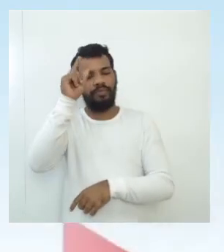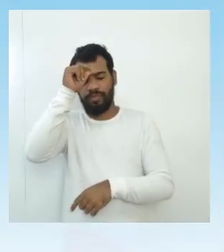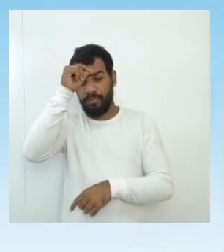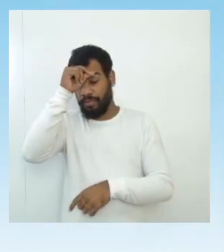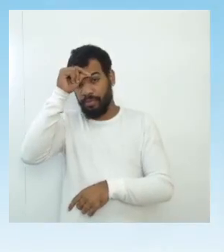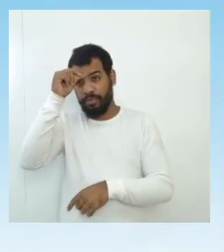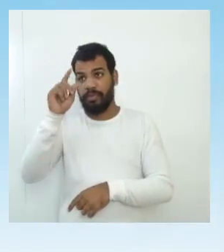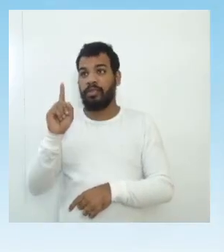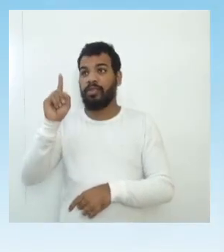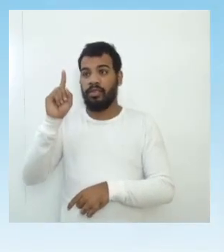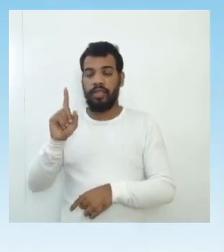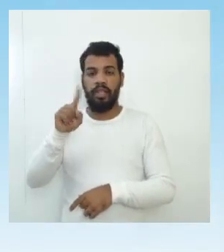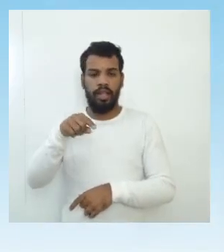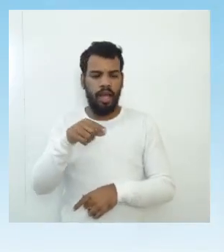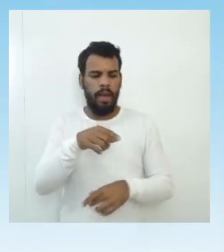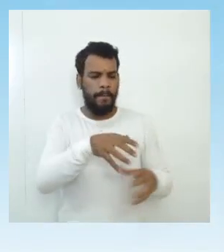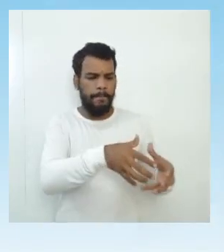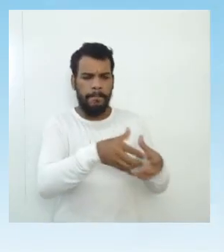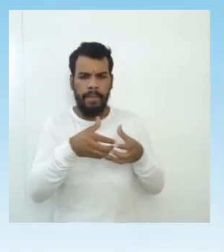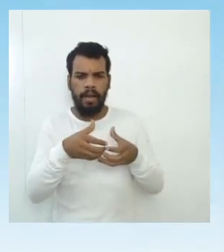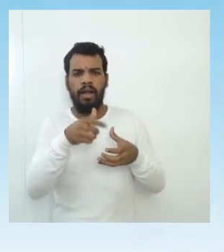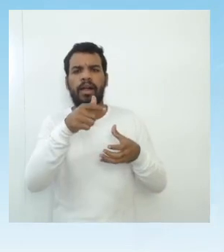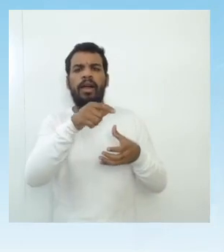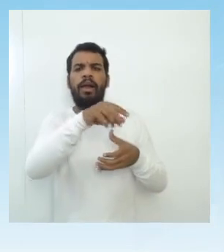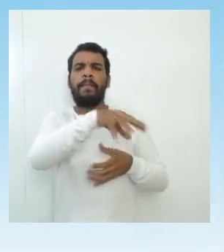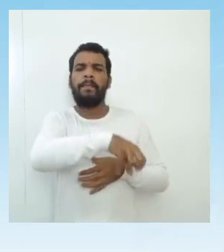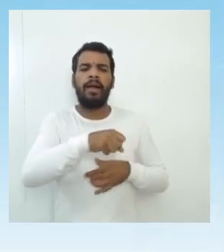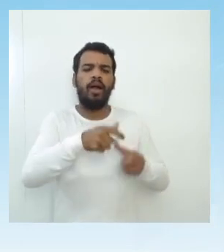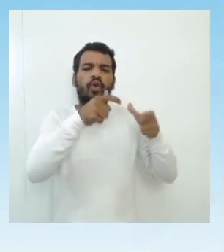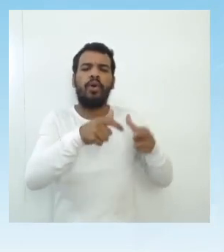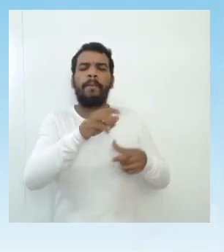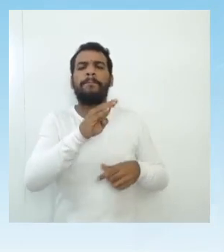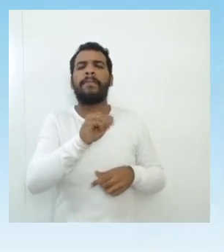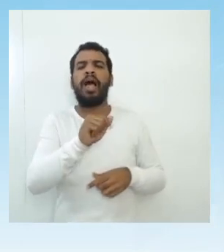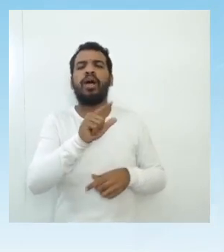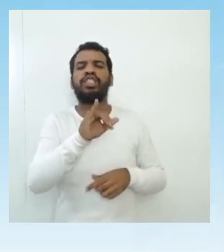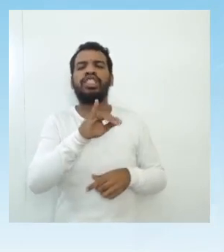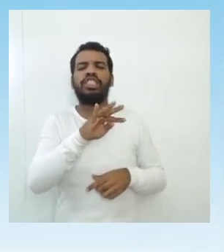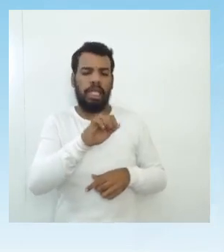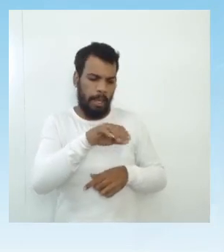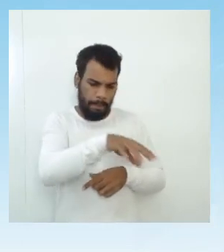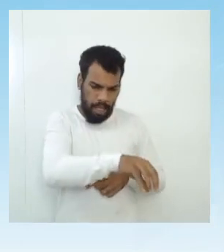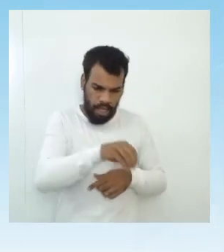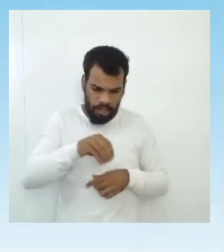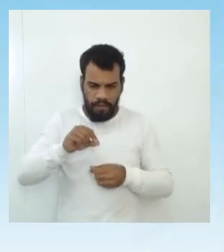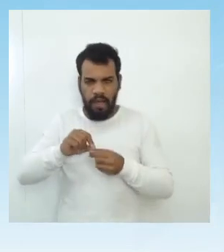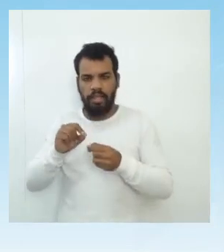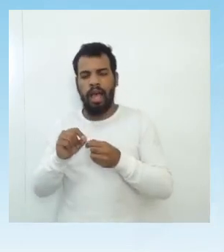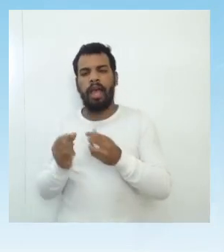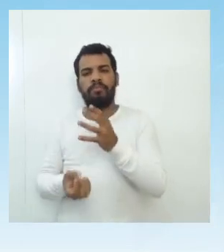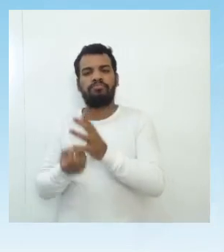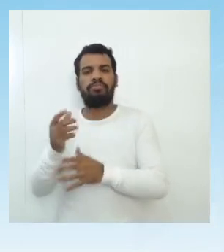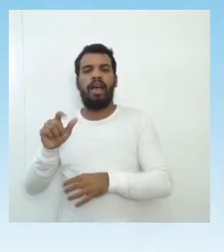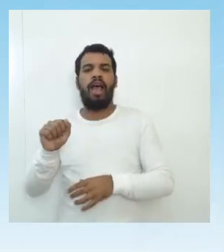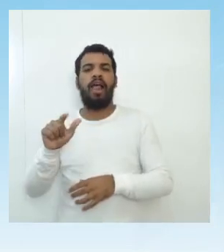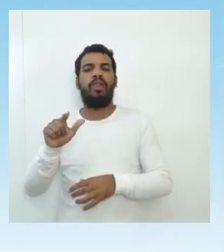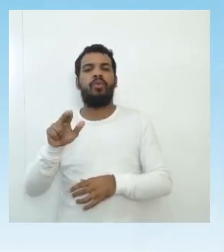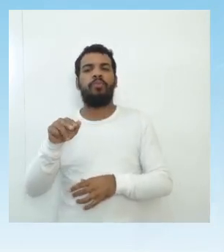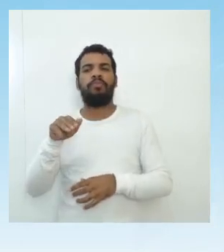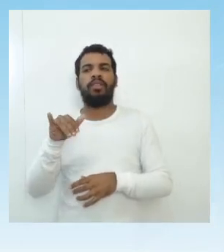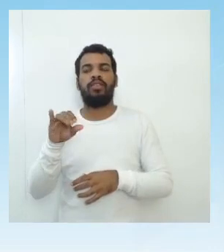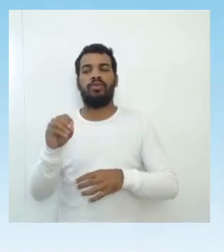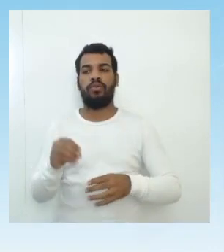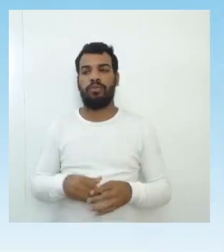bauxita. E aí a gente tem, das ligas metálicas aos polímeros sintéticos. A